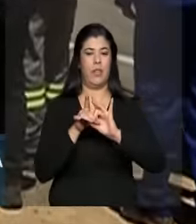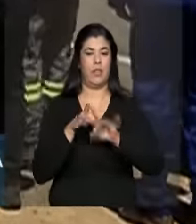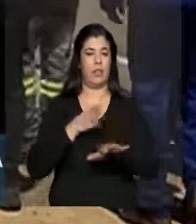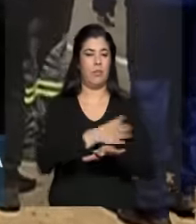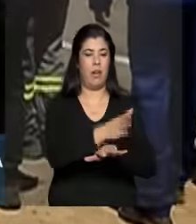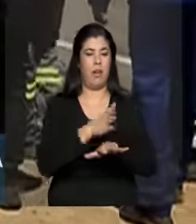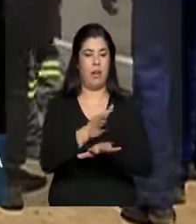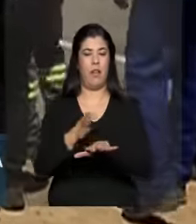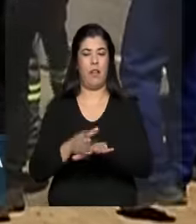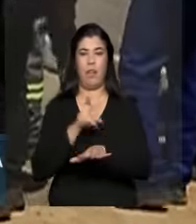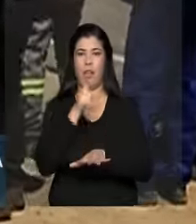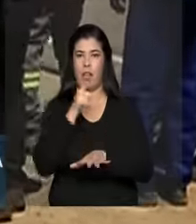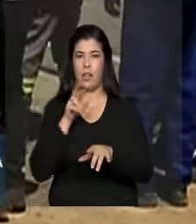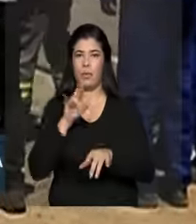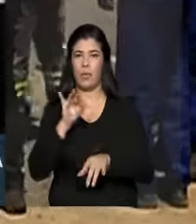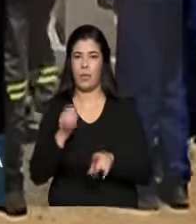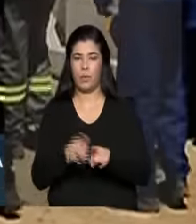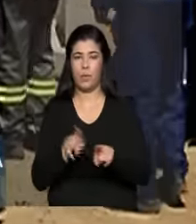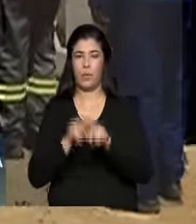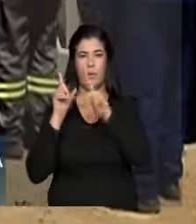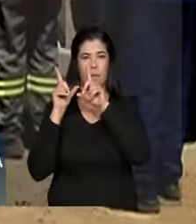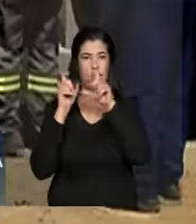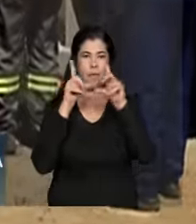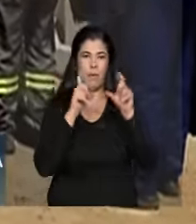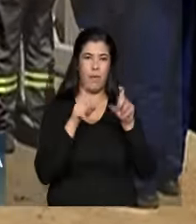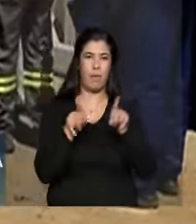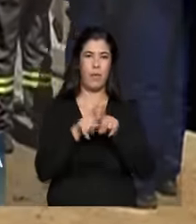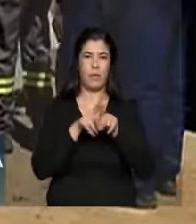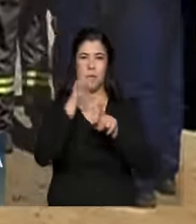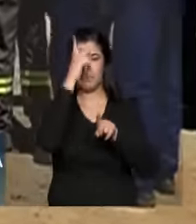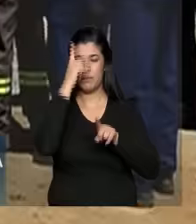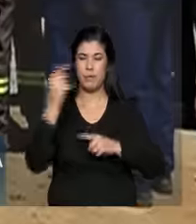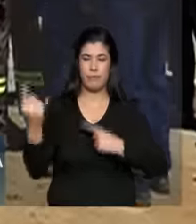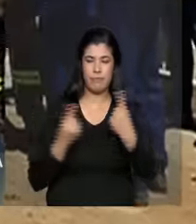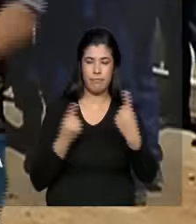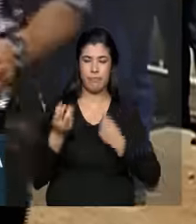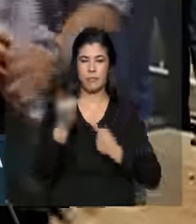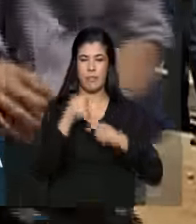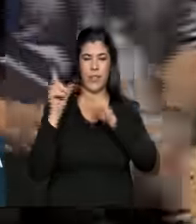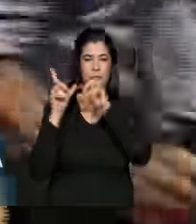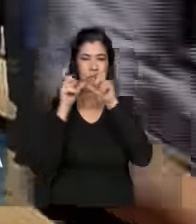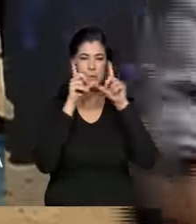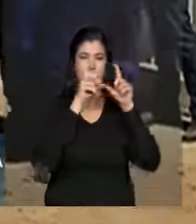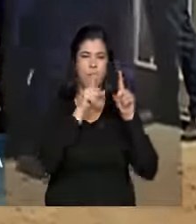tirando fotos, atendendo as solicitações dos trabalhadores.